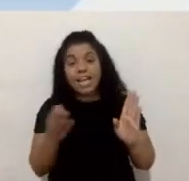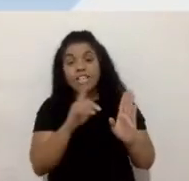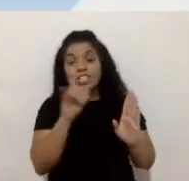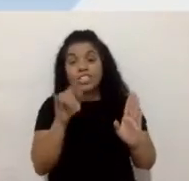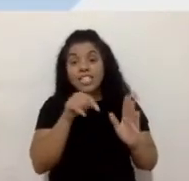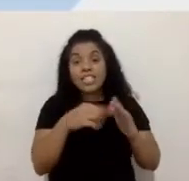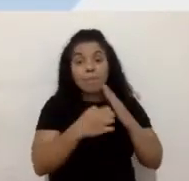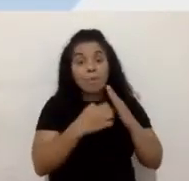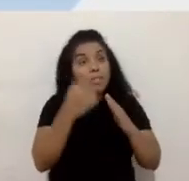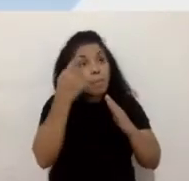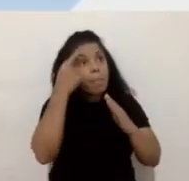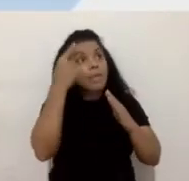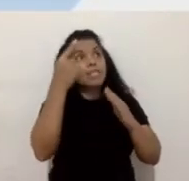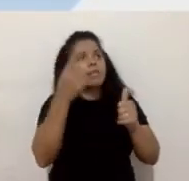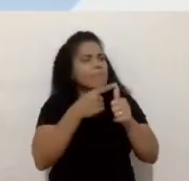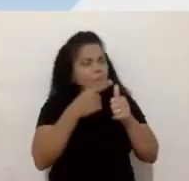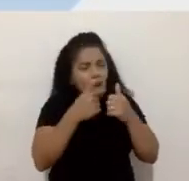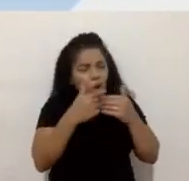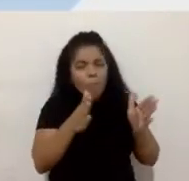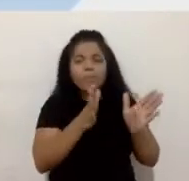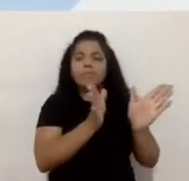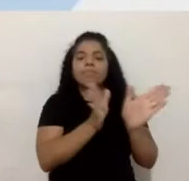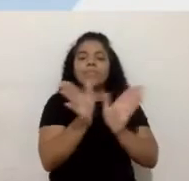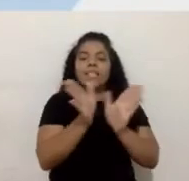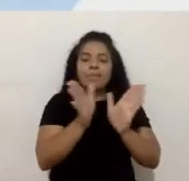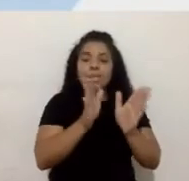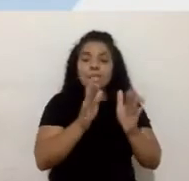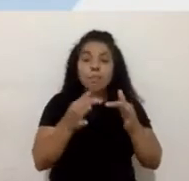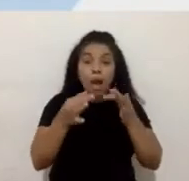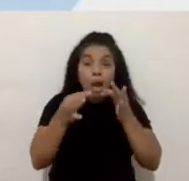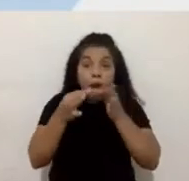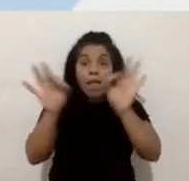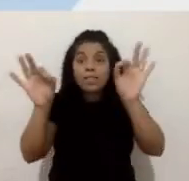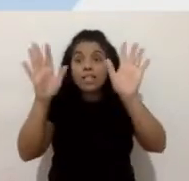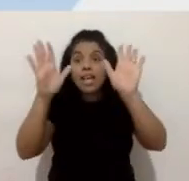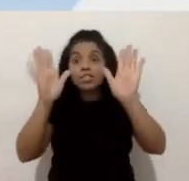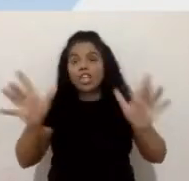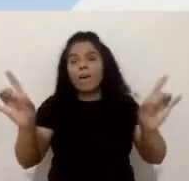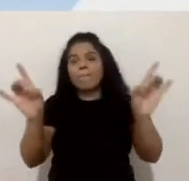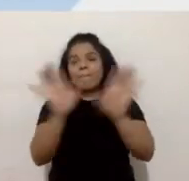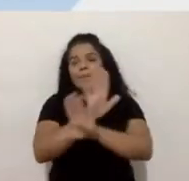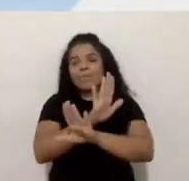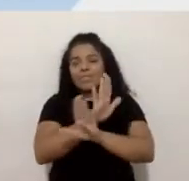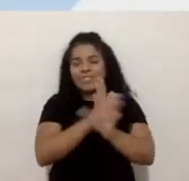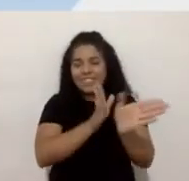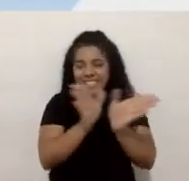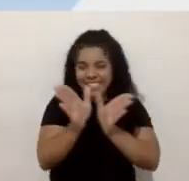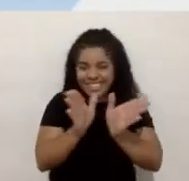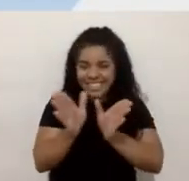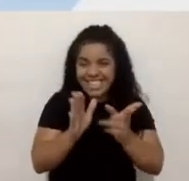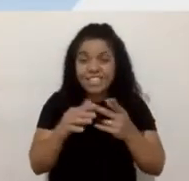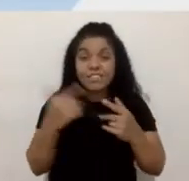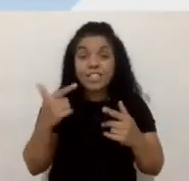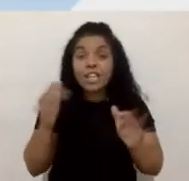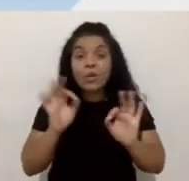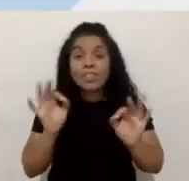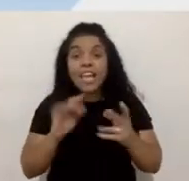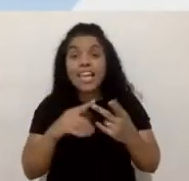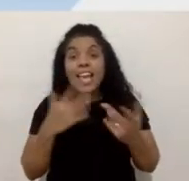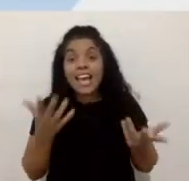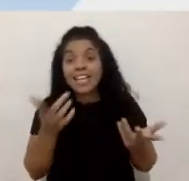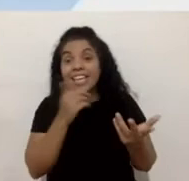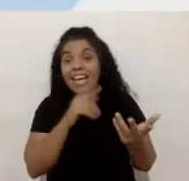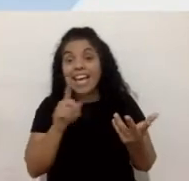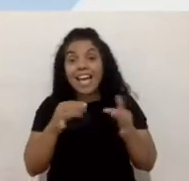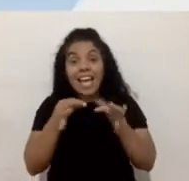acessibilidade, para quando eles sejam lançados, para que eles já saiam acessíveis, para que a gente não tenha, né, o lançamento